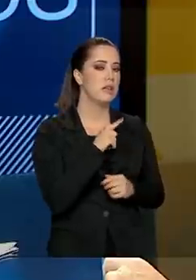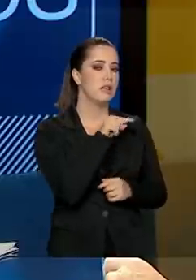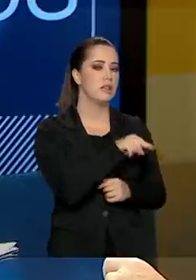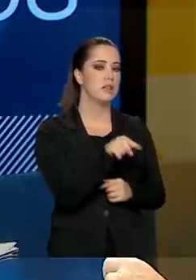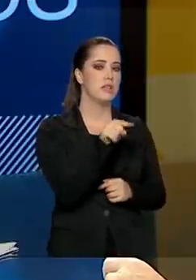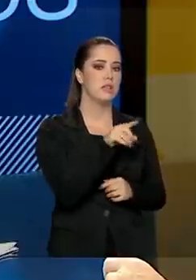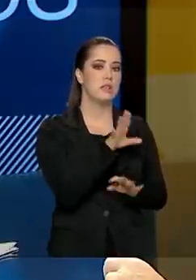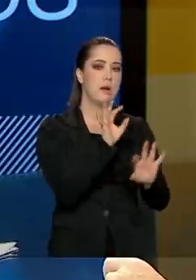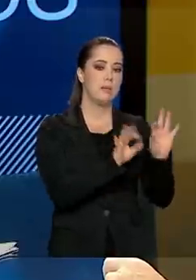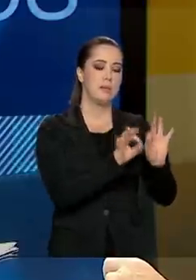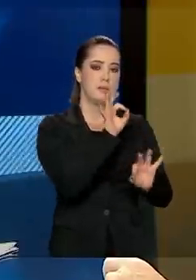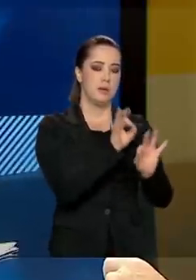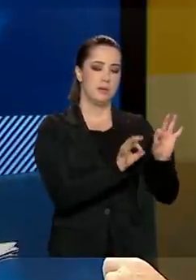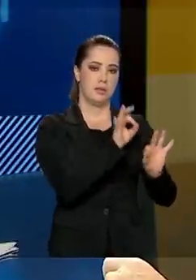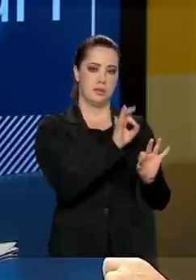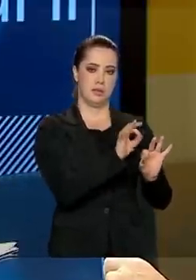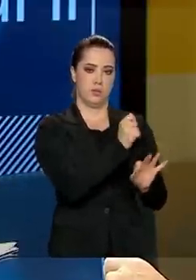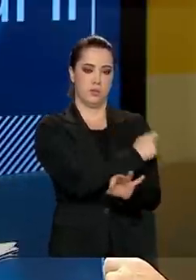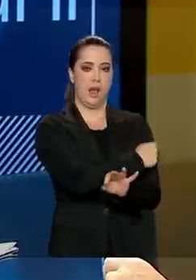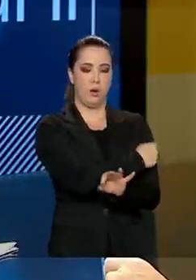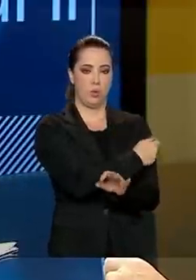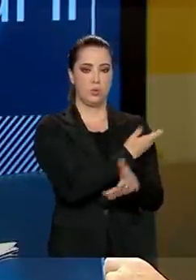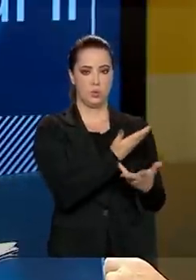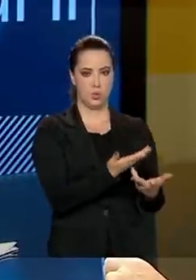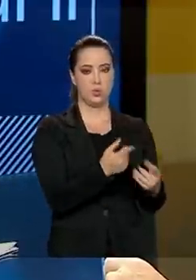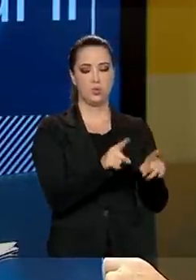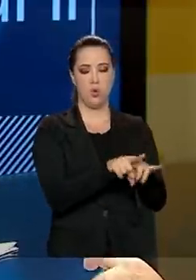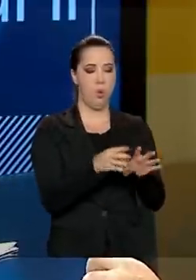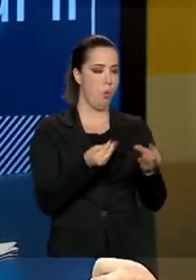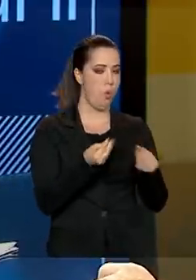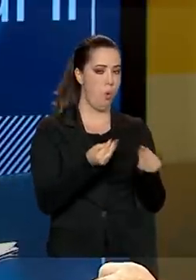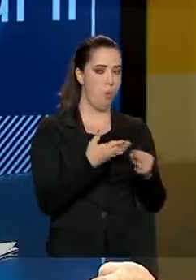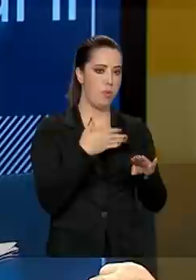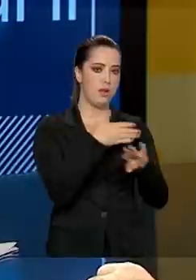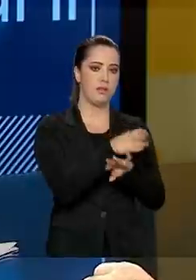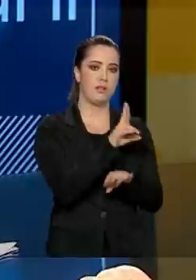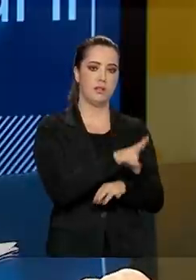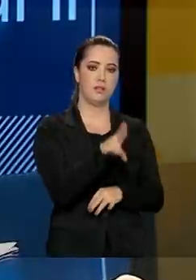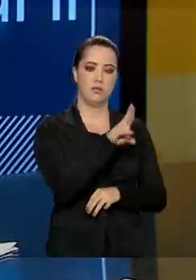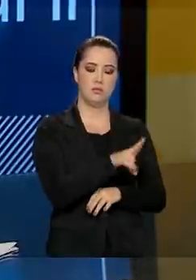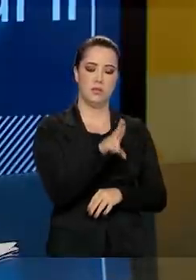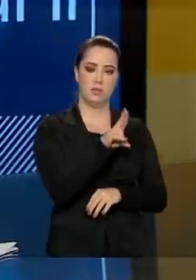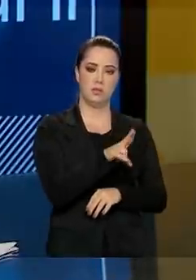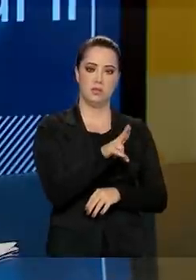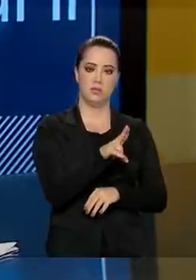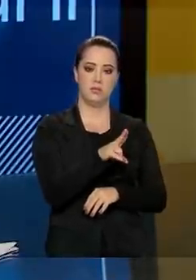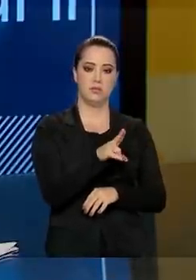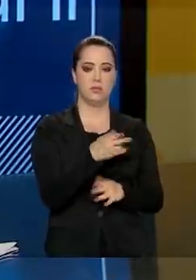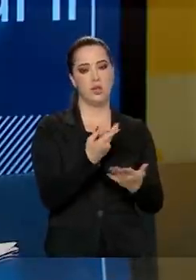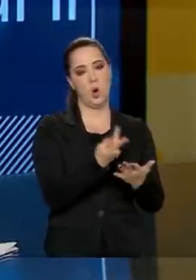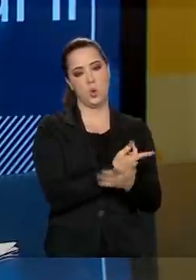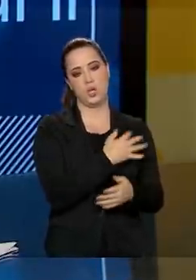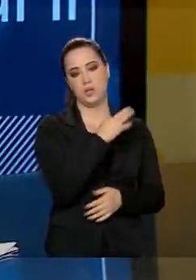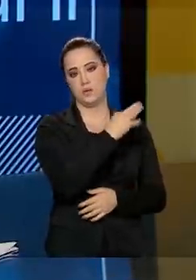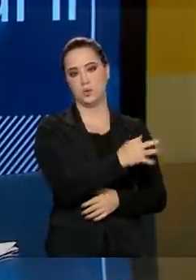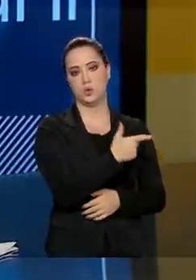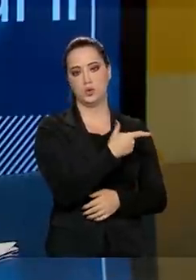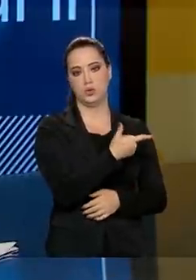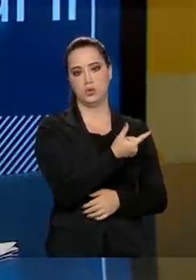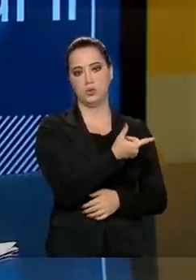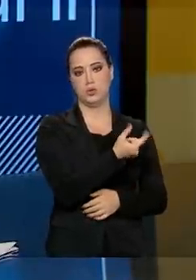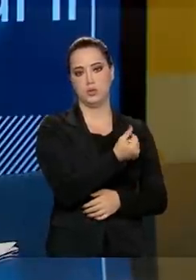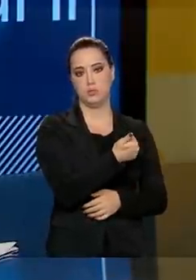à preparação desses alunos e a entrada na universidade que deve ocorrer em 2021,